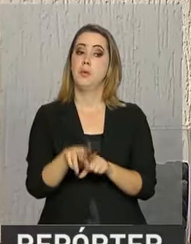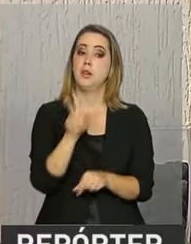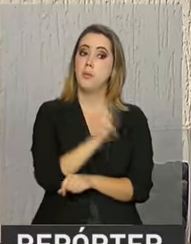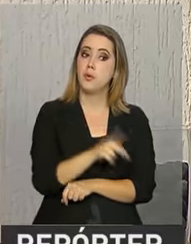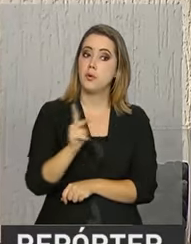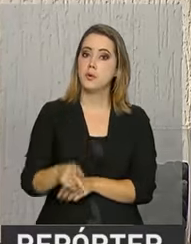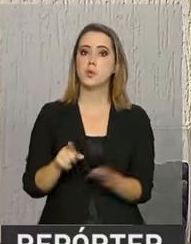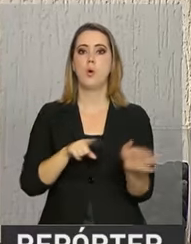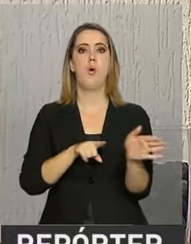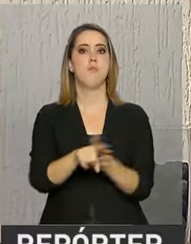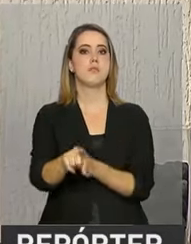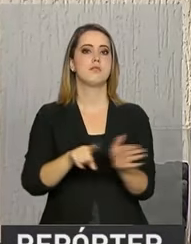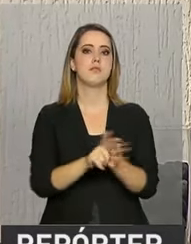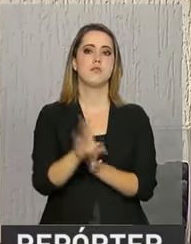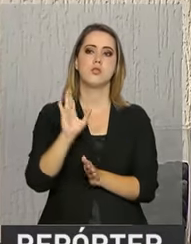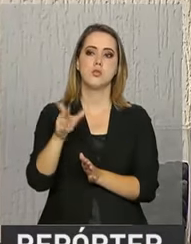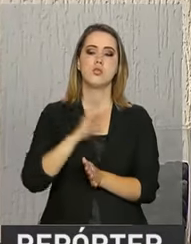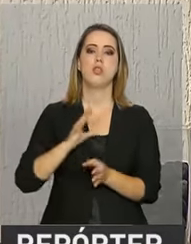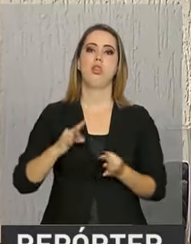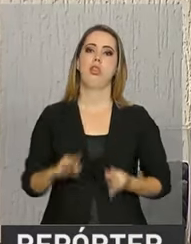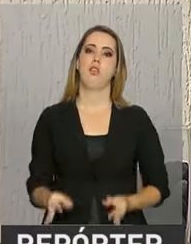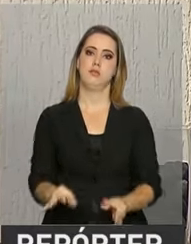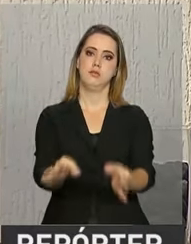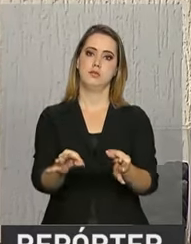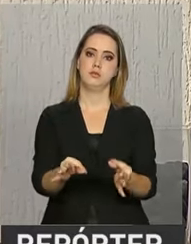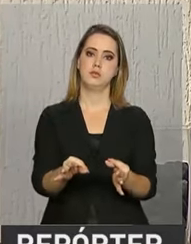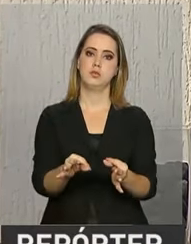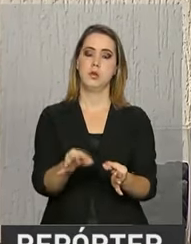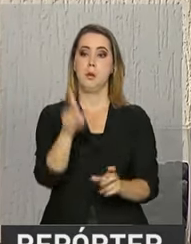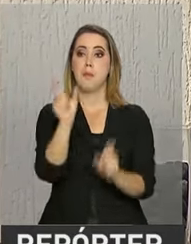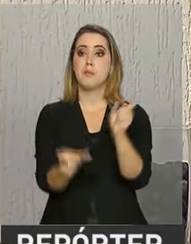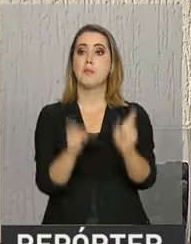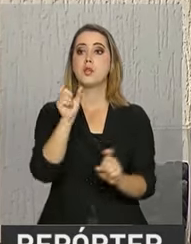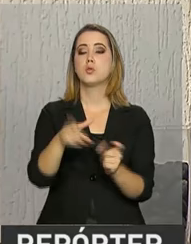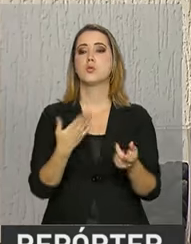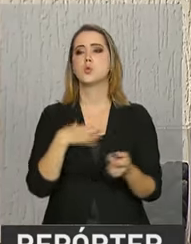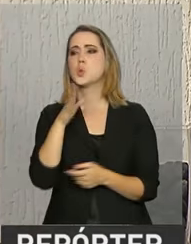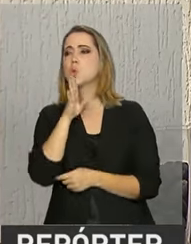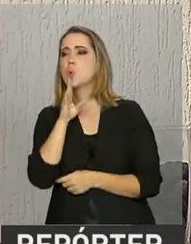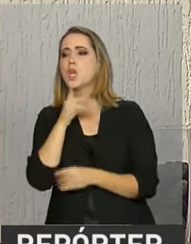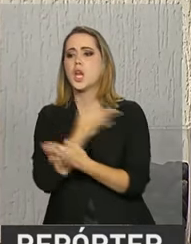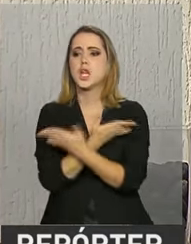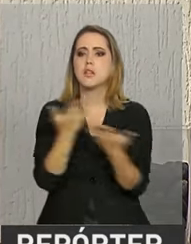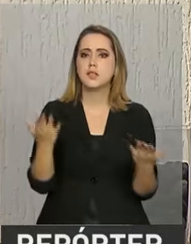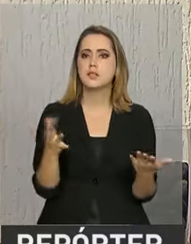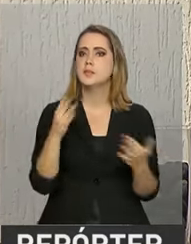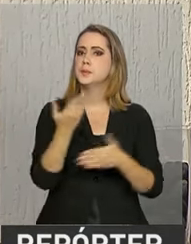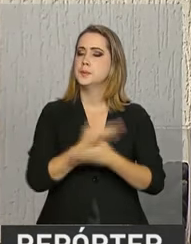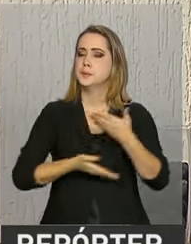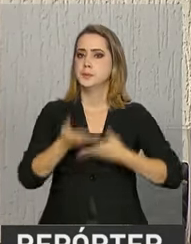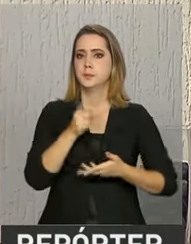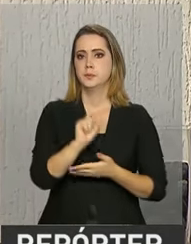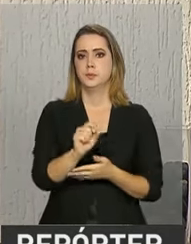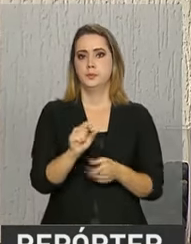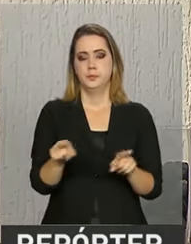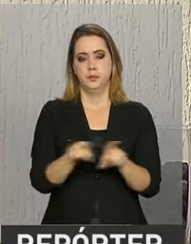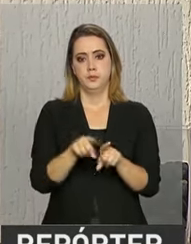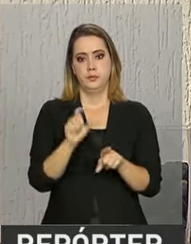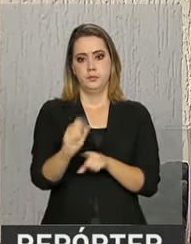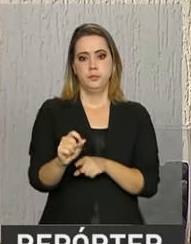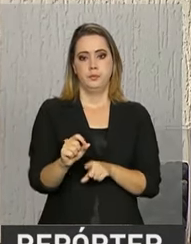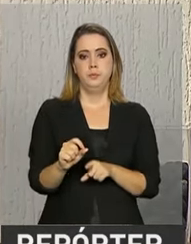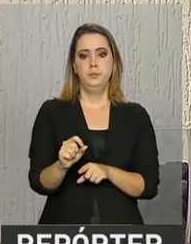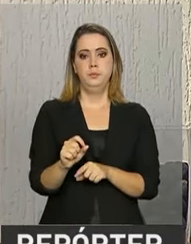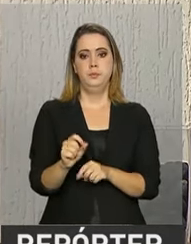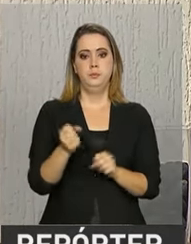e pesquisadores que já têm uma tecnologia, pessoas de mercado que conhecem o mercado, que largam tudo para montar o seu negócio